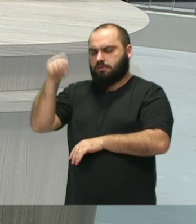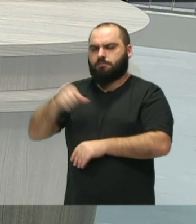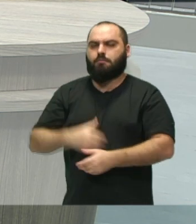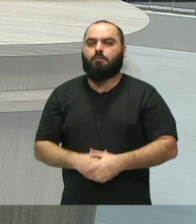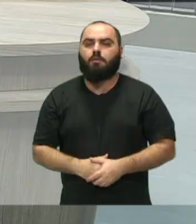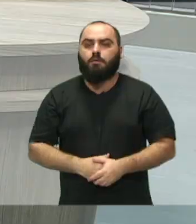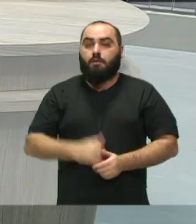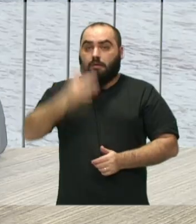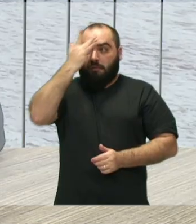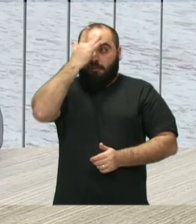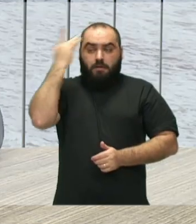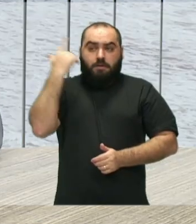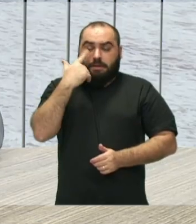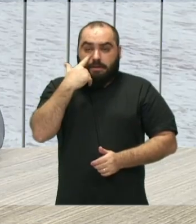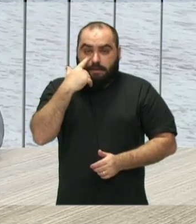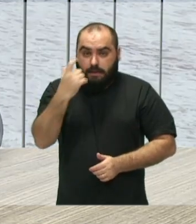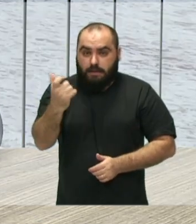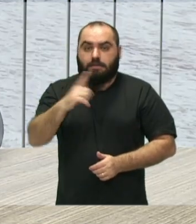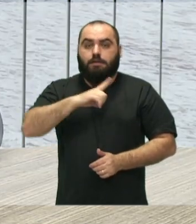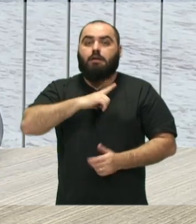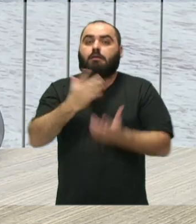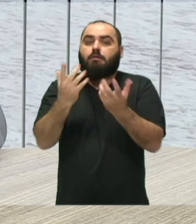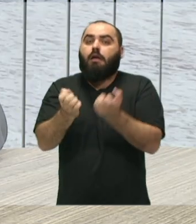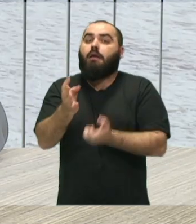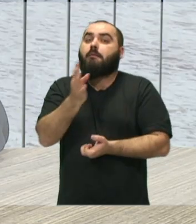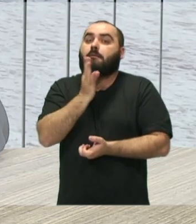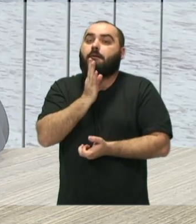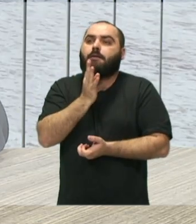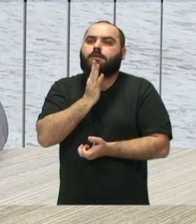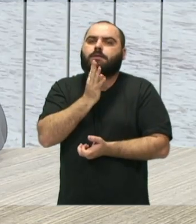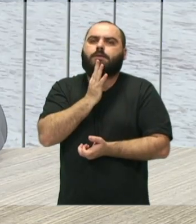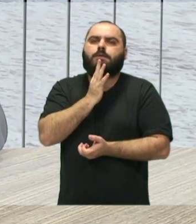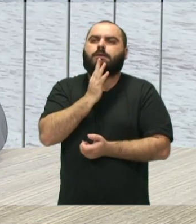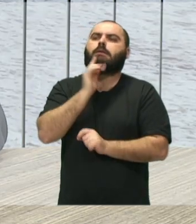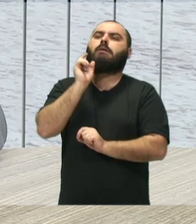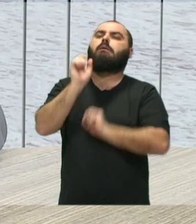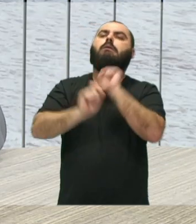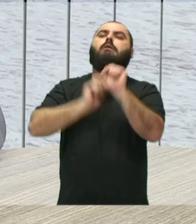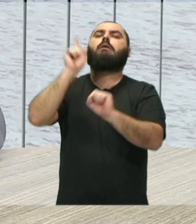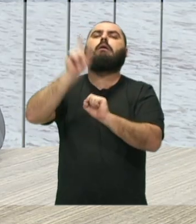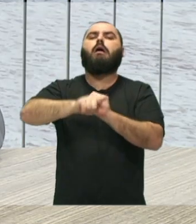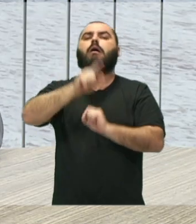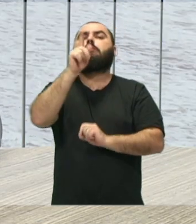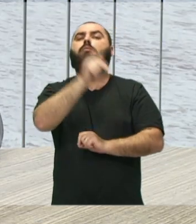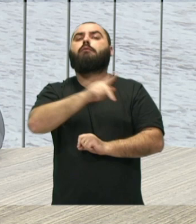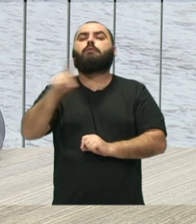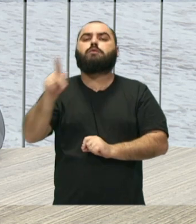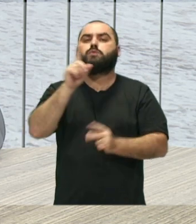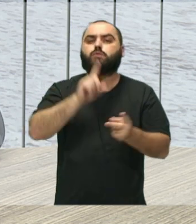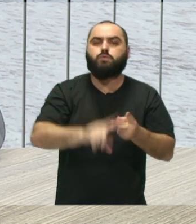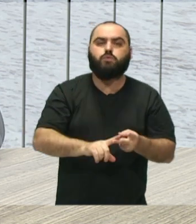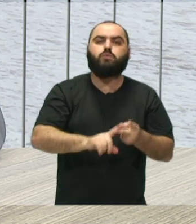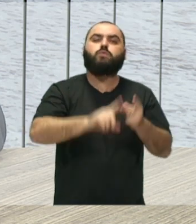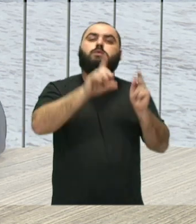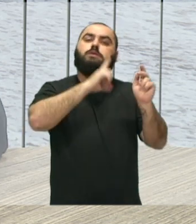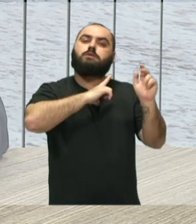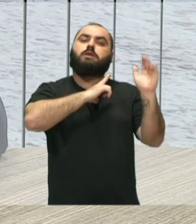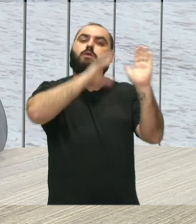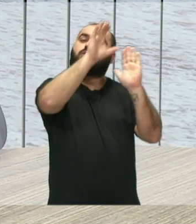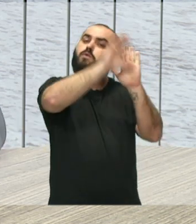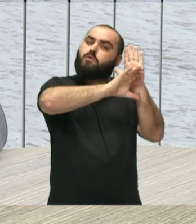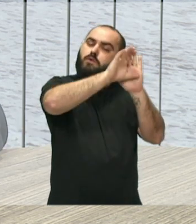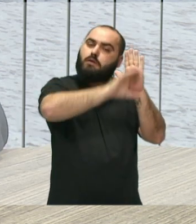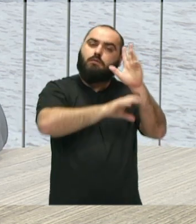está interessado em um instrumento, tendo em vista, quer conhecer um pouquinho quem que é o professor ali no Conservatório. Eu tenho um currículo do professor para você